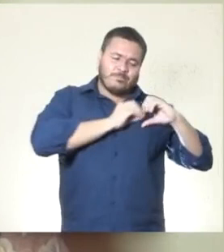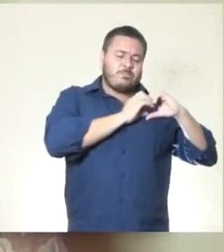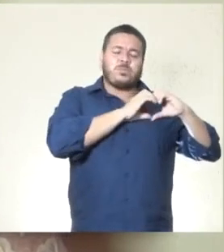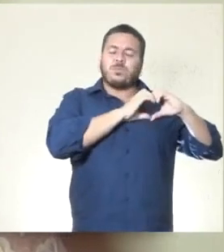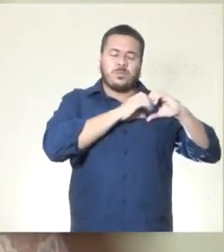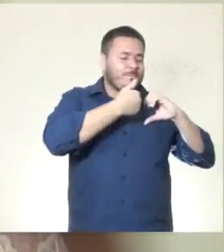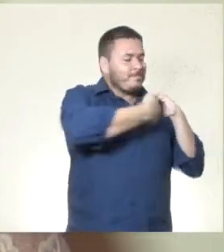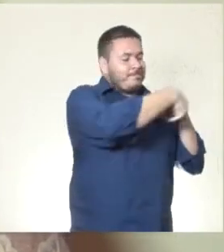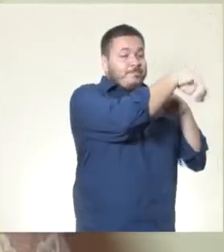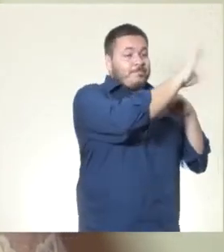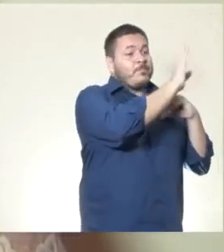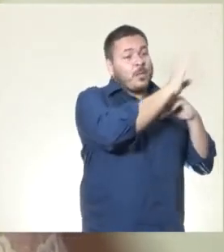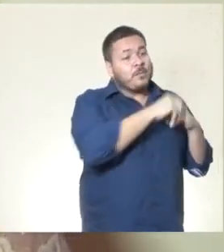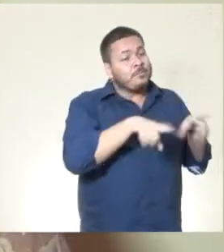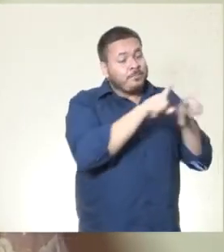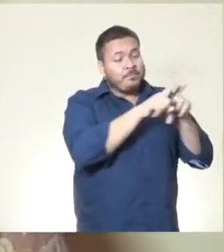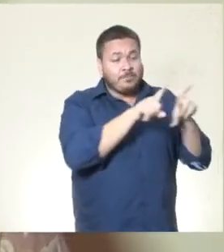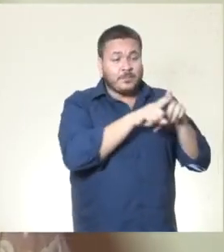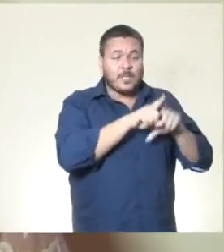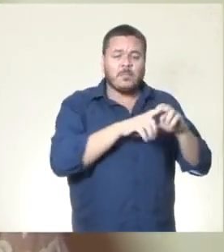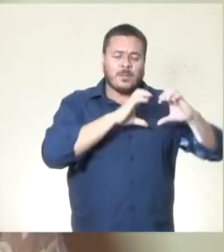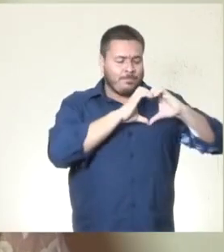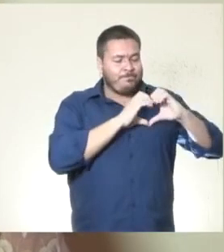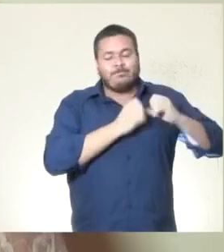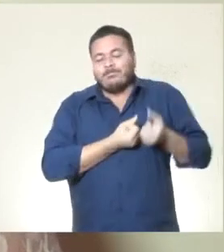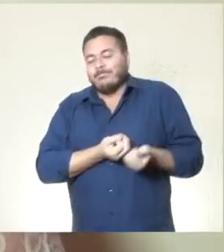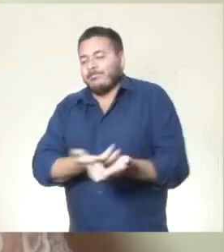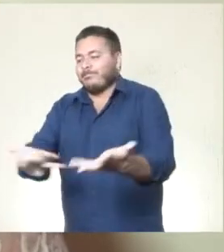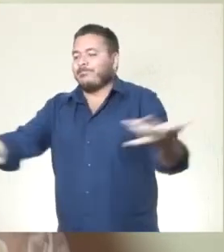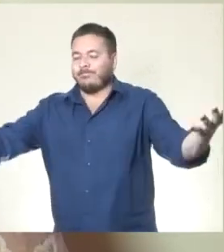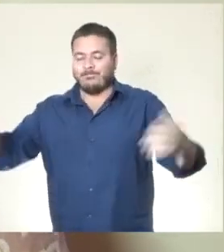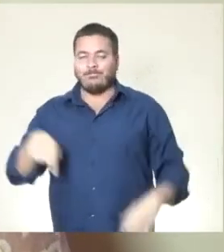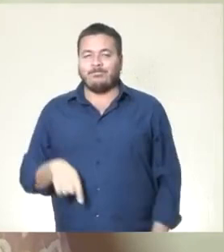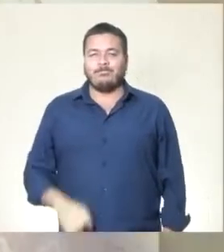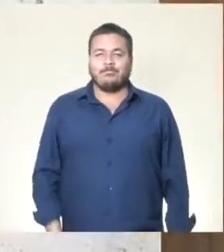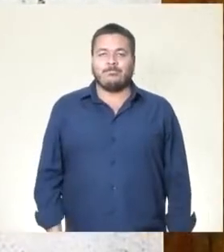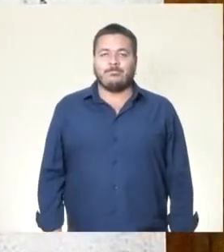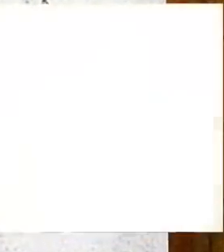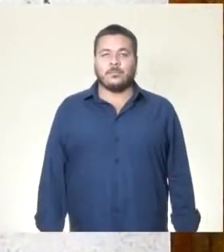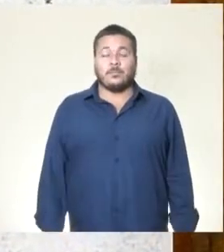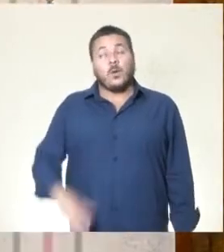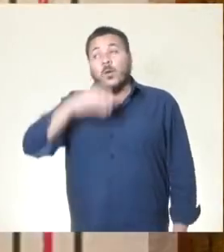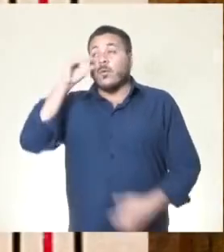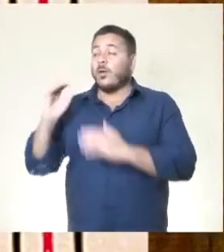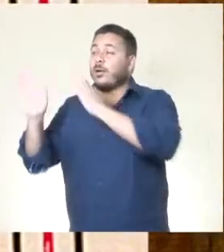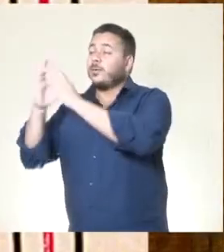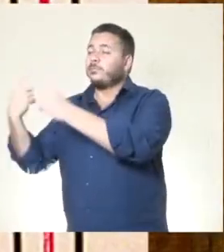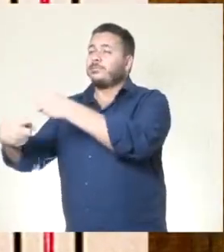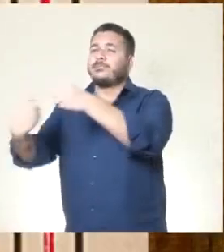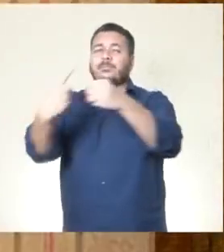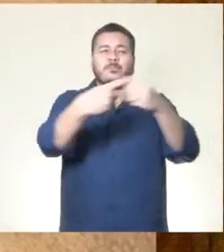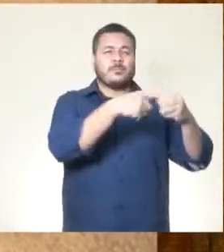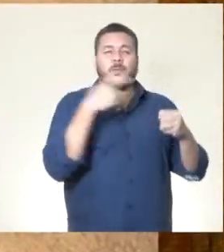que, Cora levou dentro dela um pouco de Penápolis também, assim como deixou muito dela aqui. Viveu fora